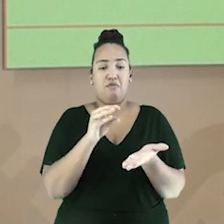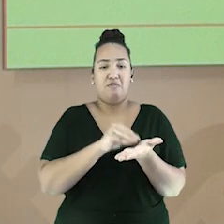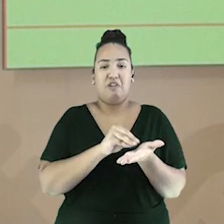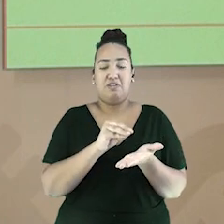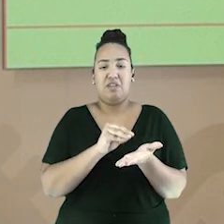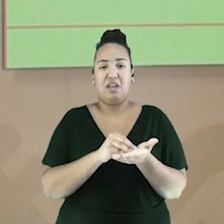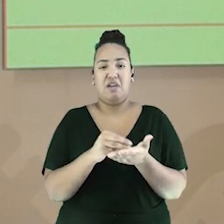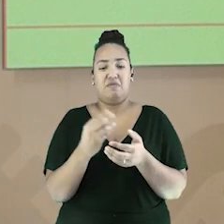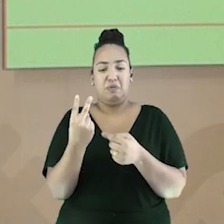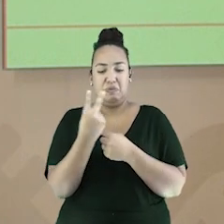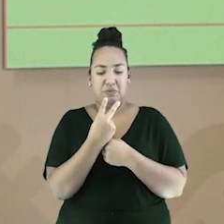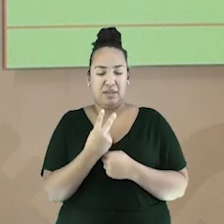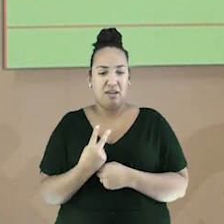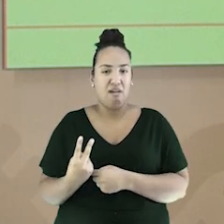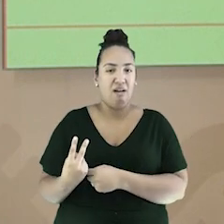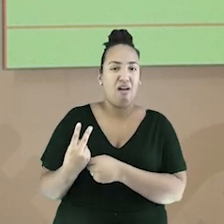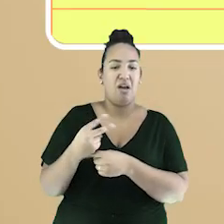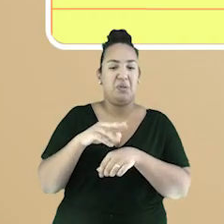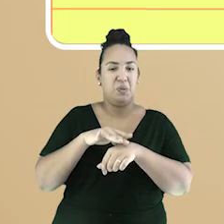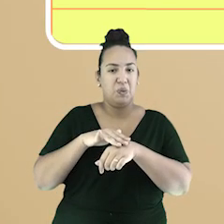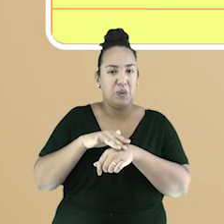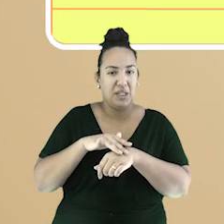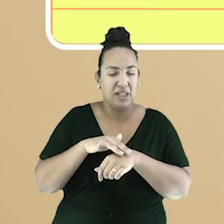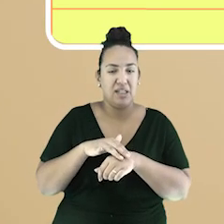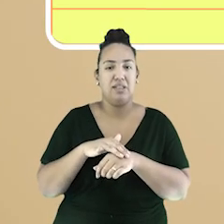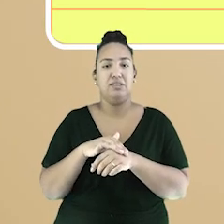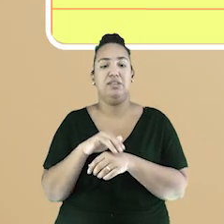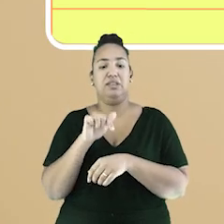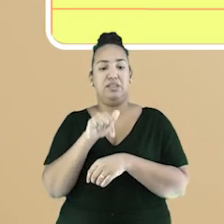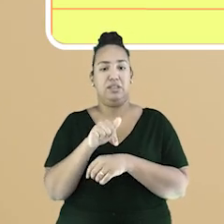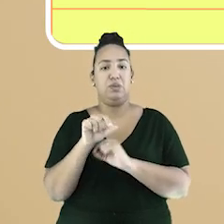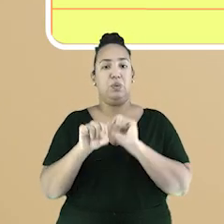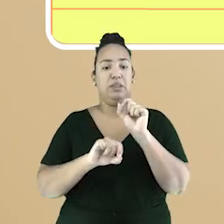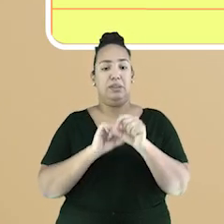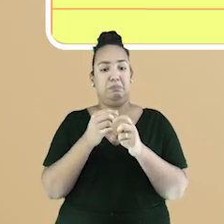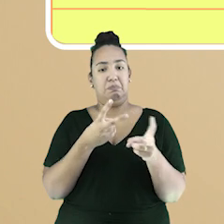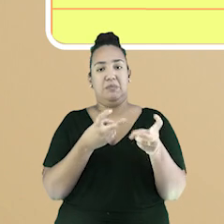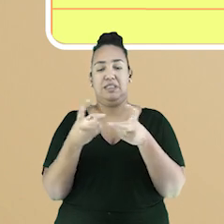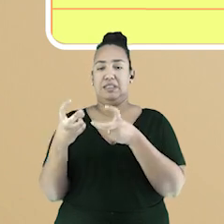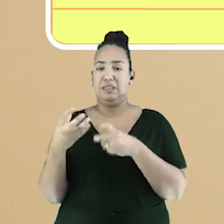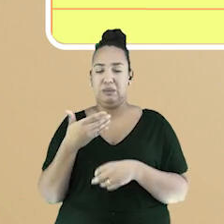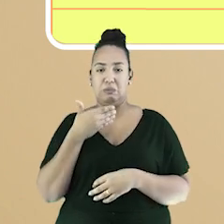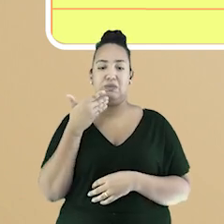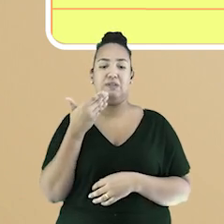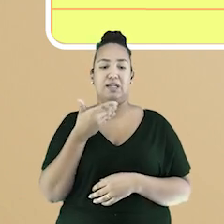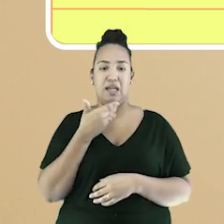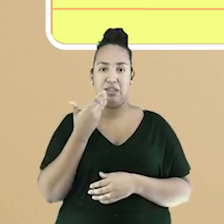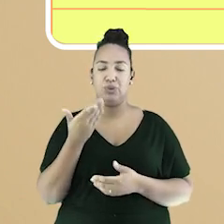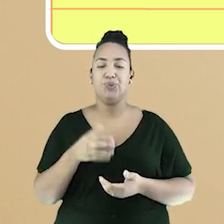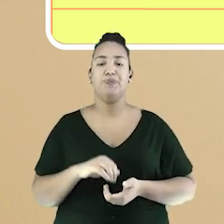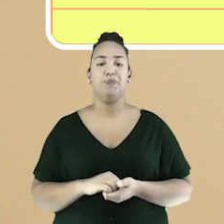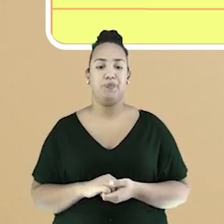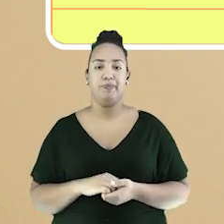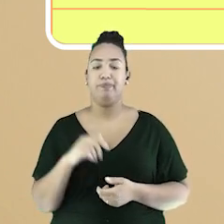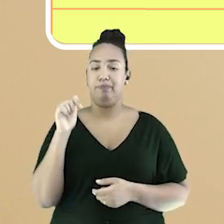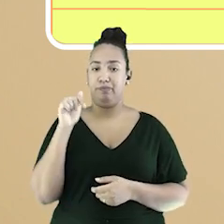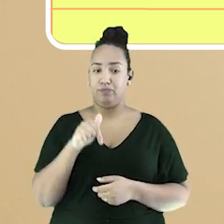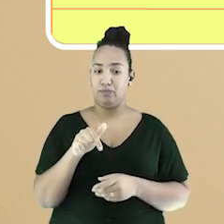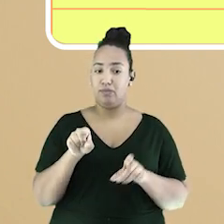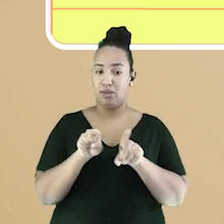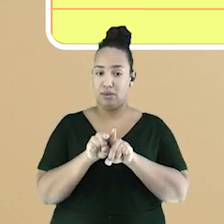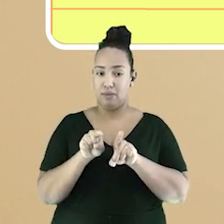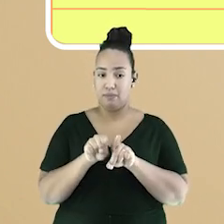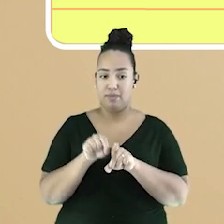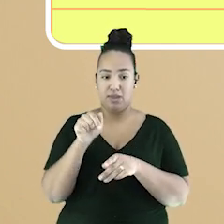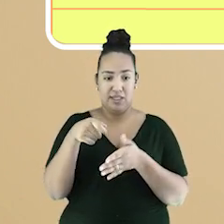fossem visivelmente percebidas. A rigidez do ambiente fabril também se transformava em outro problema social urbano.